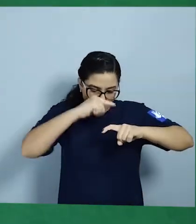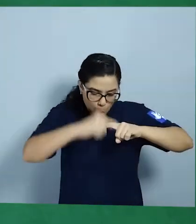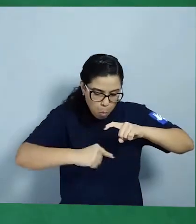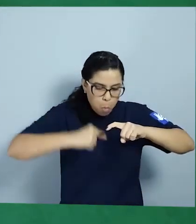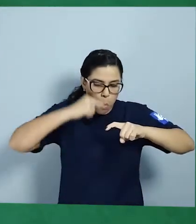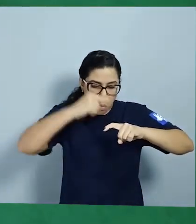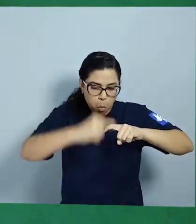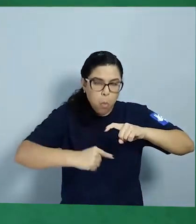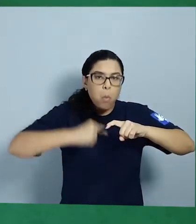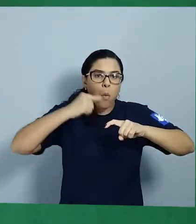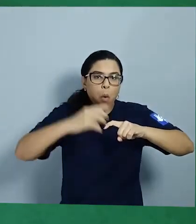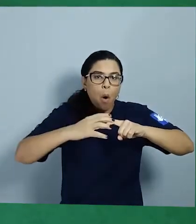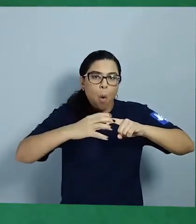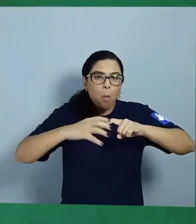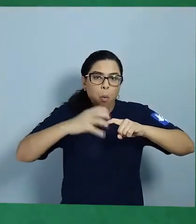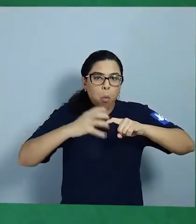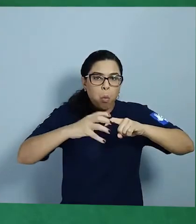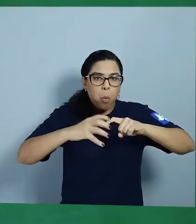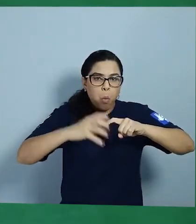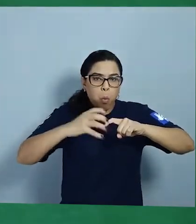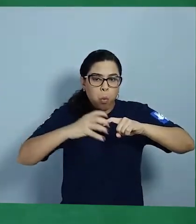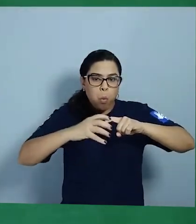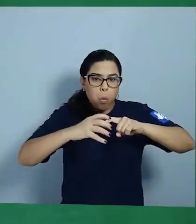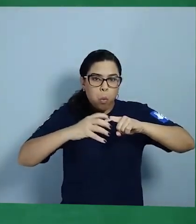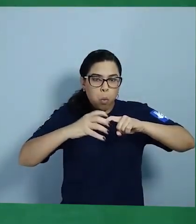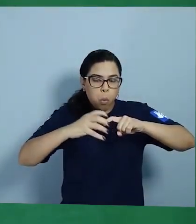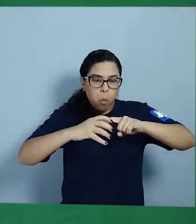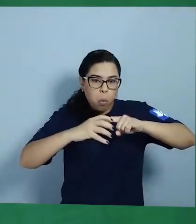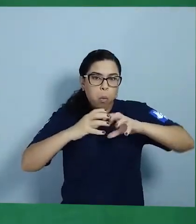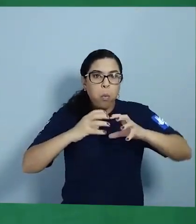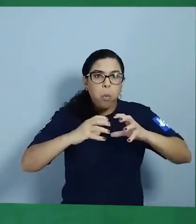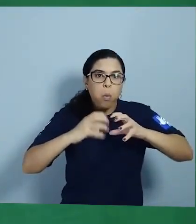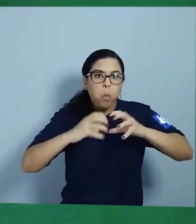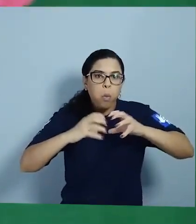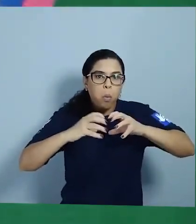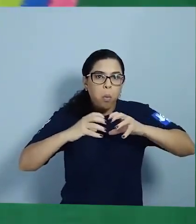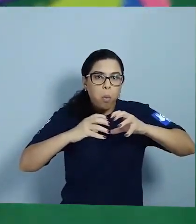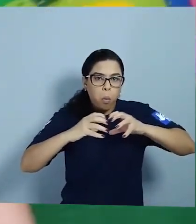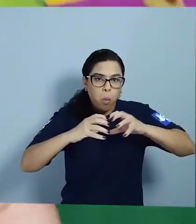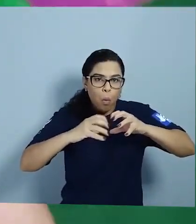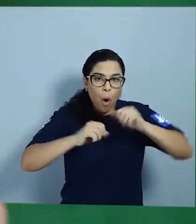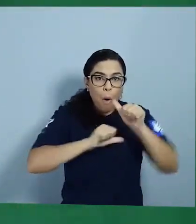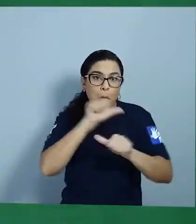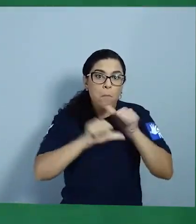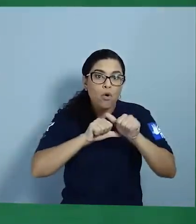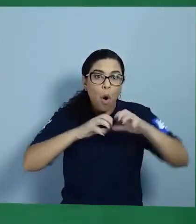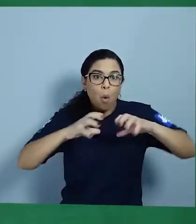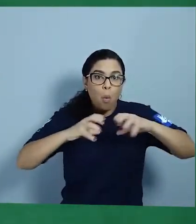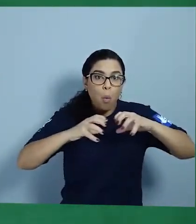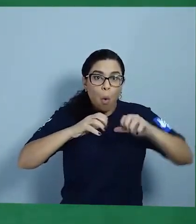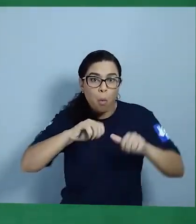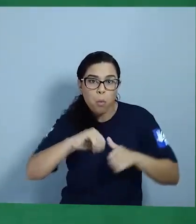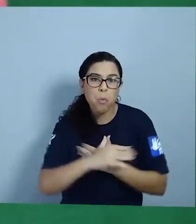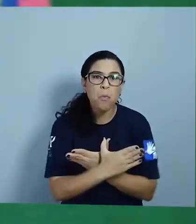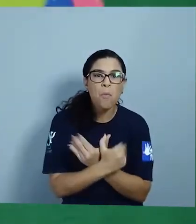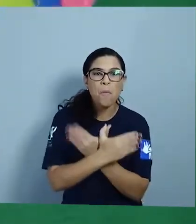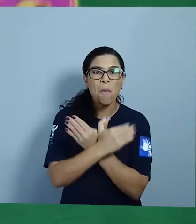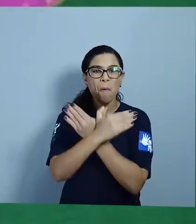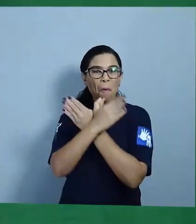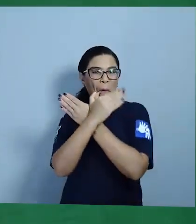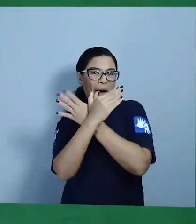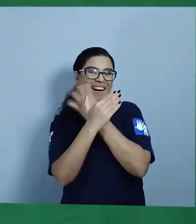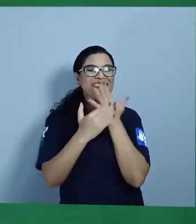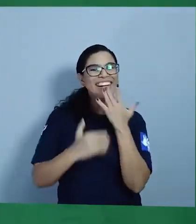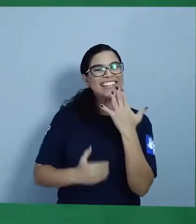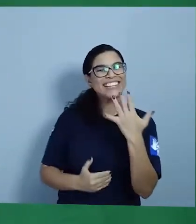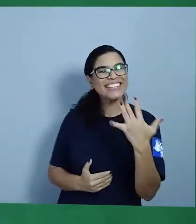casulo Surgiu então Uma linda e colorida borboleta E